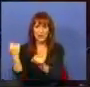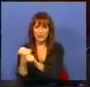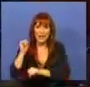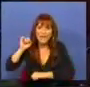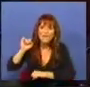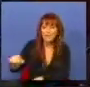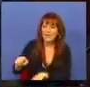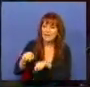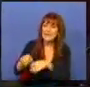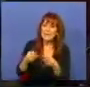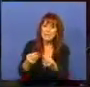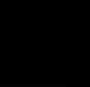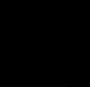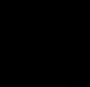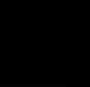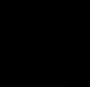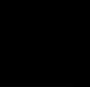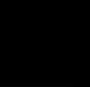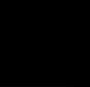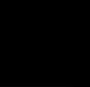trabalho nesta matéria.